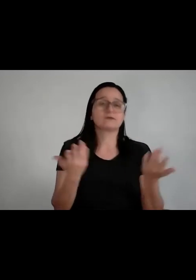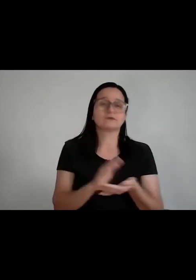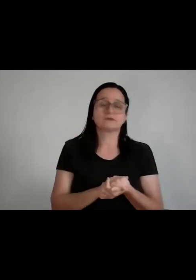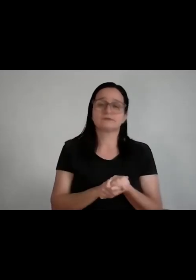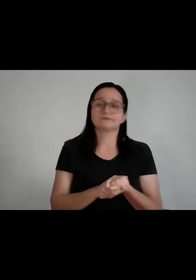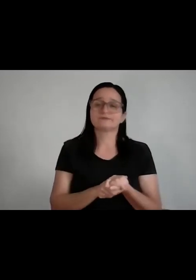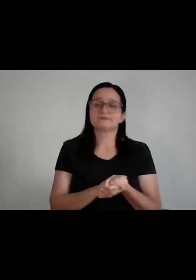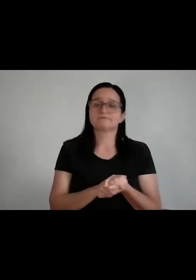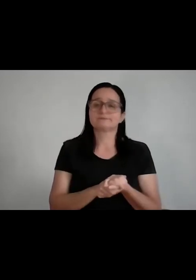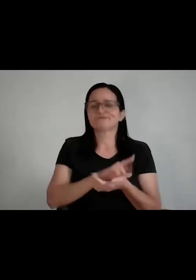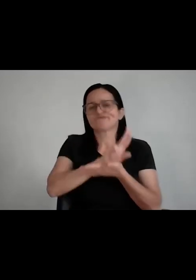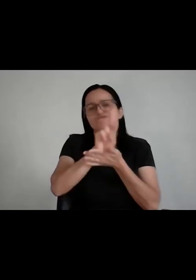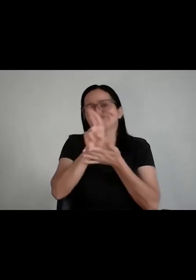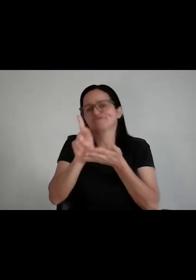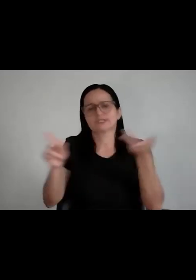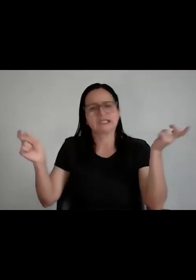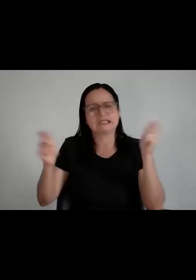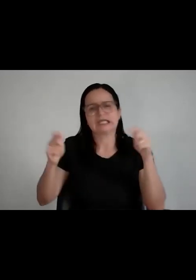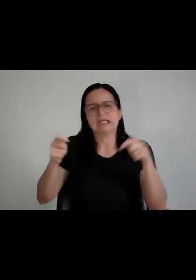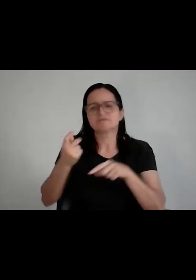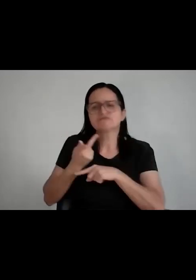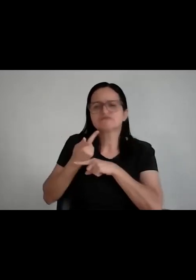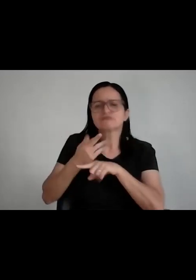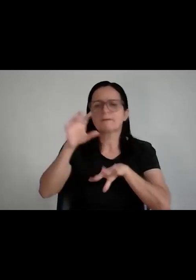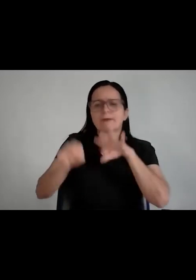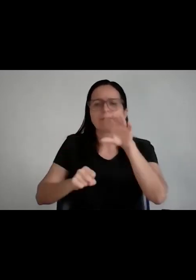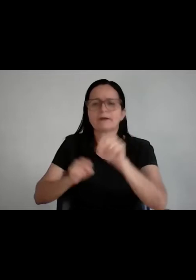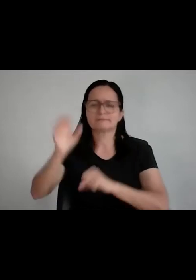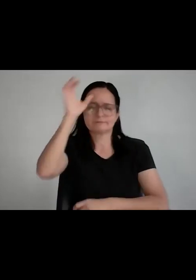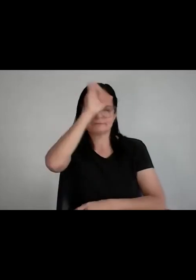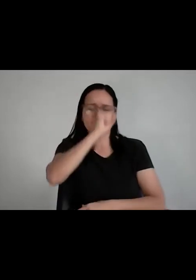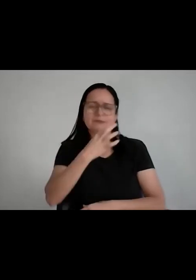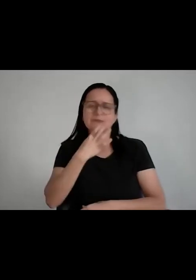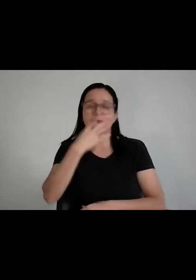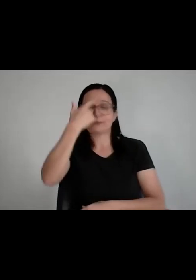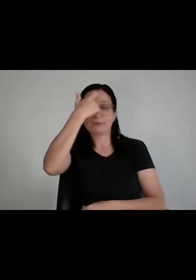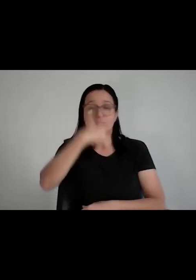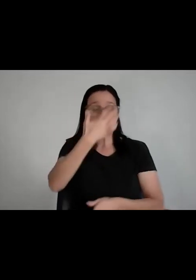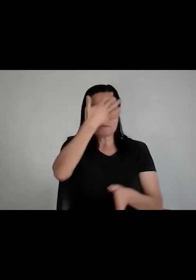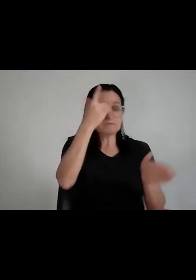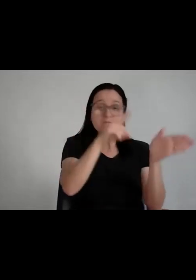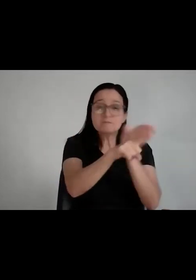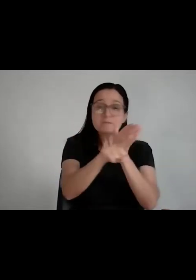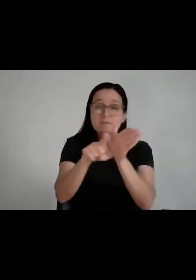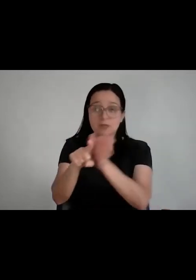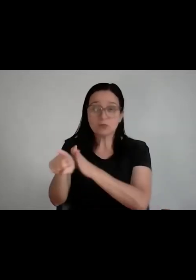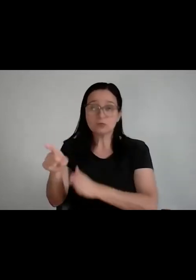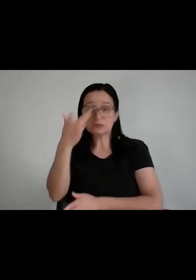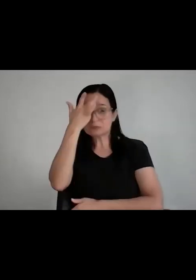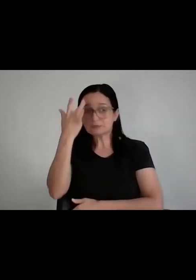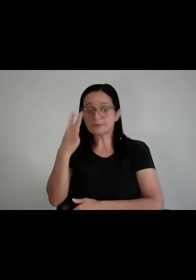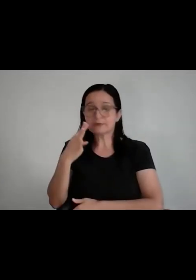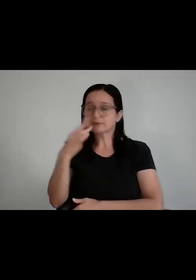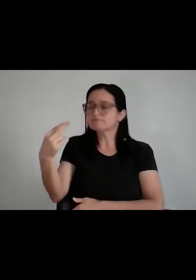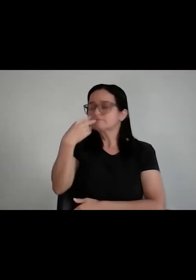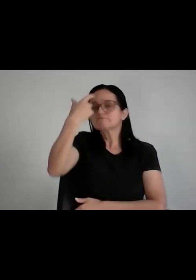o que você puder fazer para buscar autoconhecimento, perguntar às pessoas que gostam de você, que estão próximas, o que elas acham